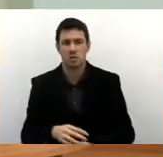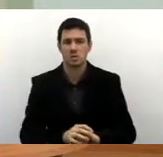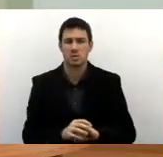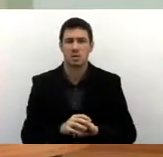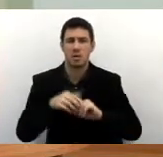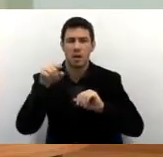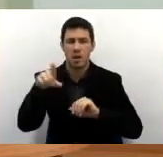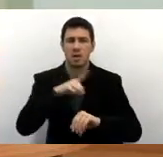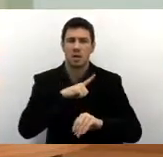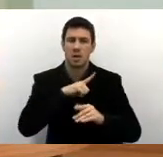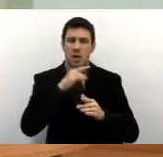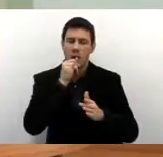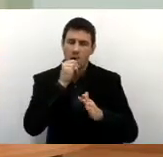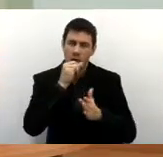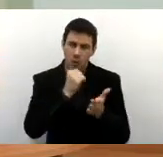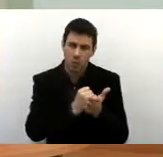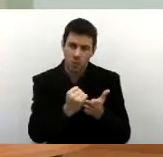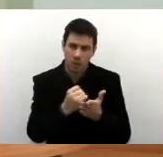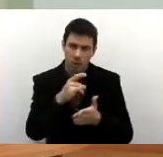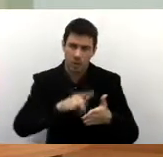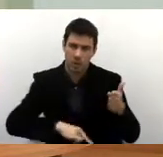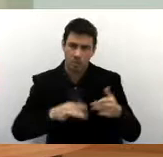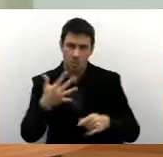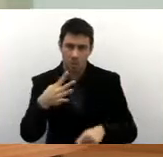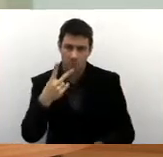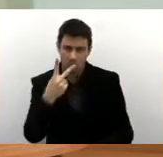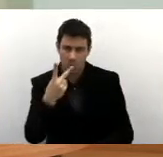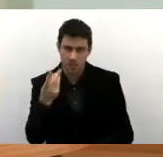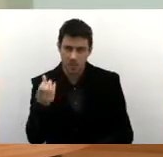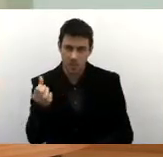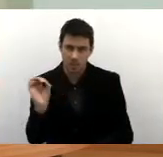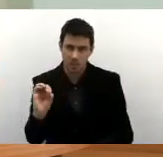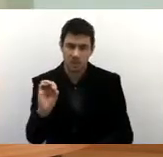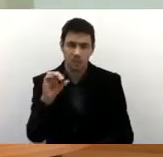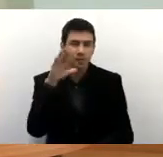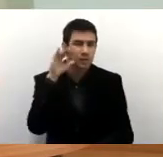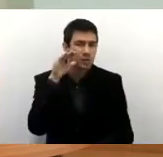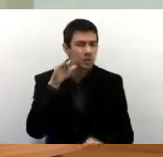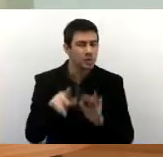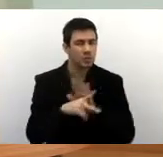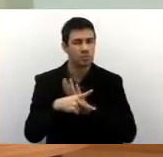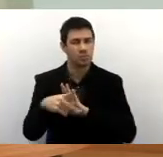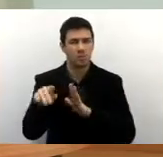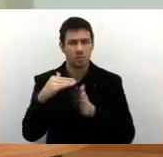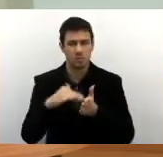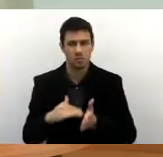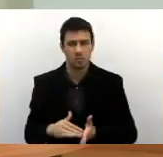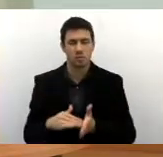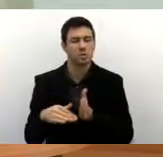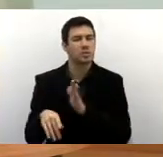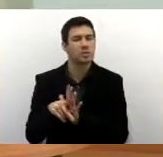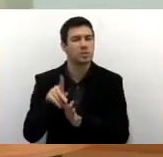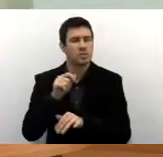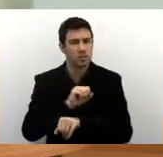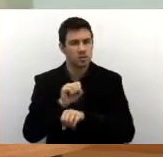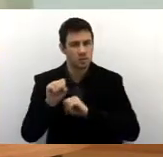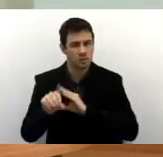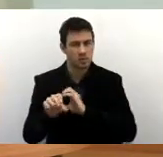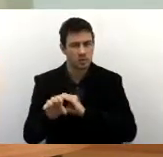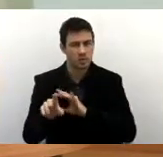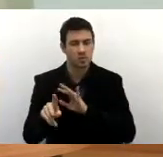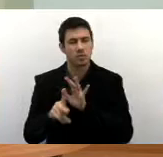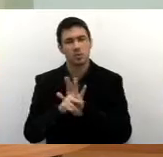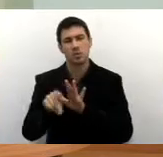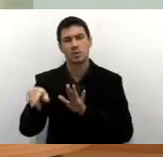e ali são contratados em torno de 260 funcionários para a Secretaria de Educação, 260 funcionários, que